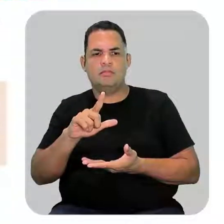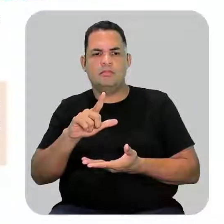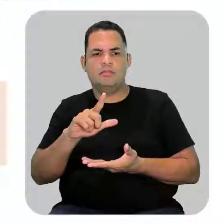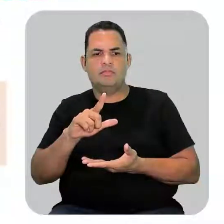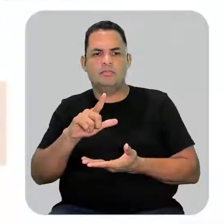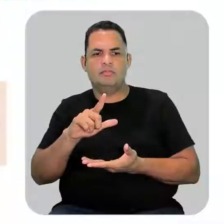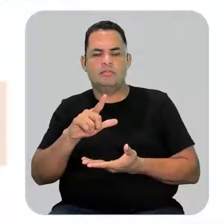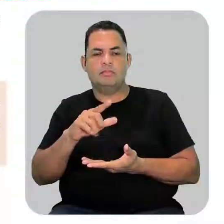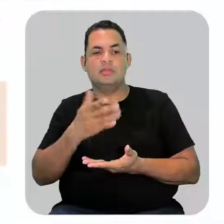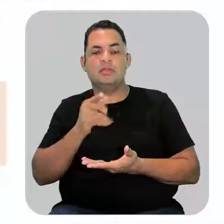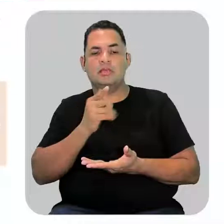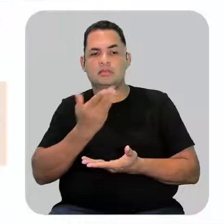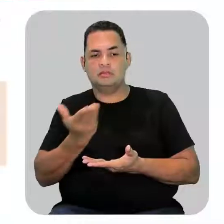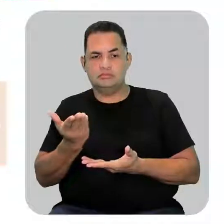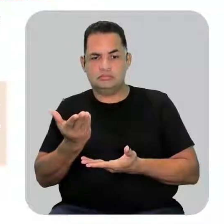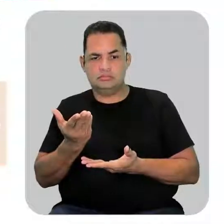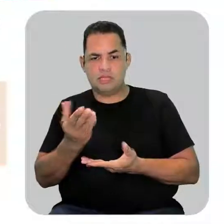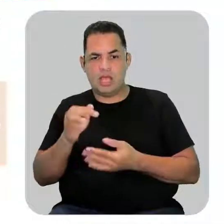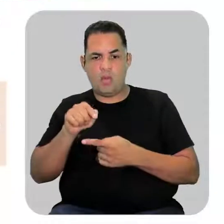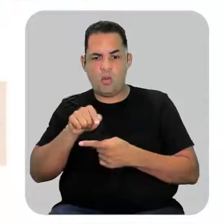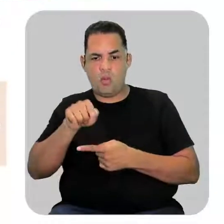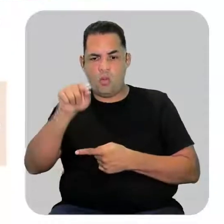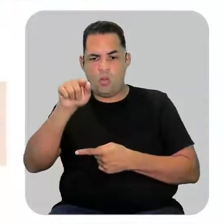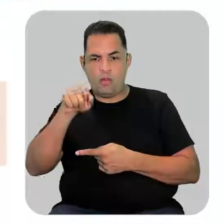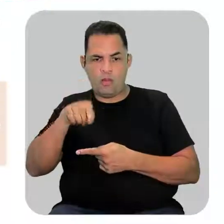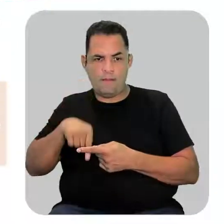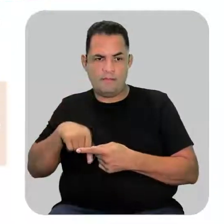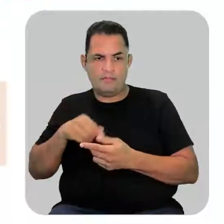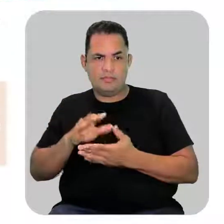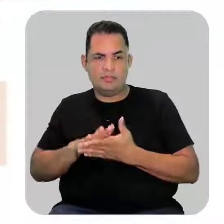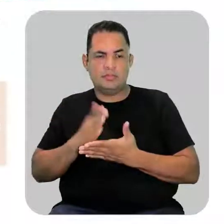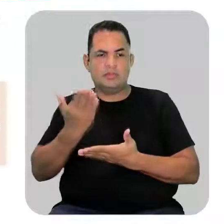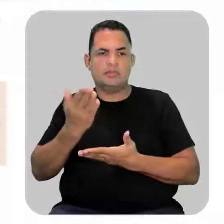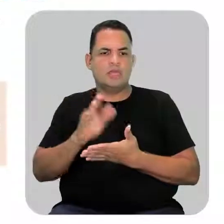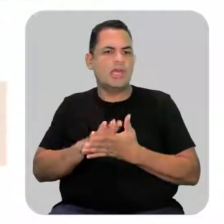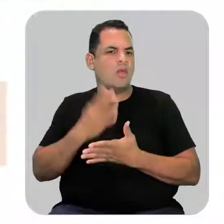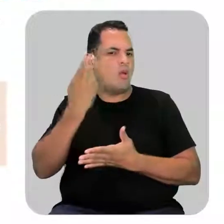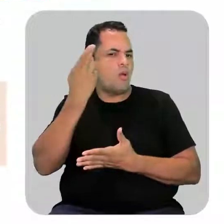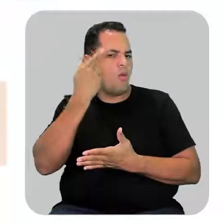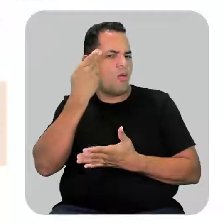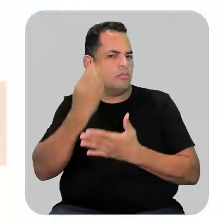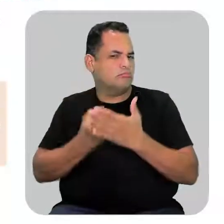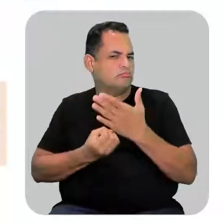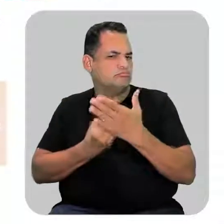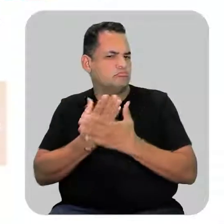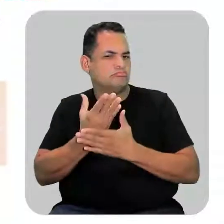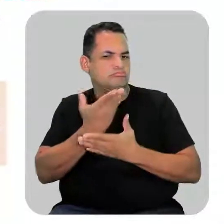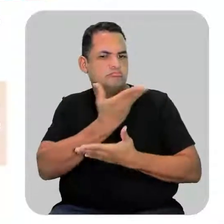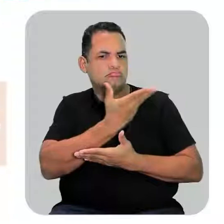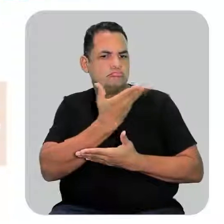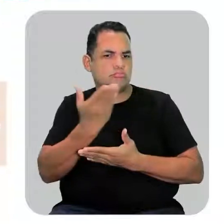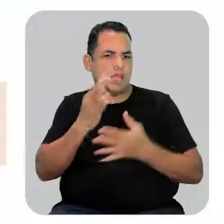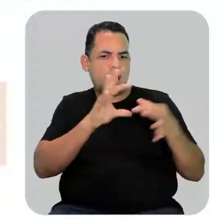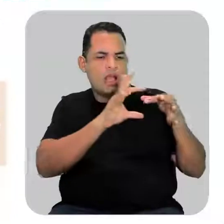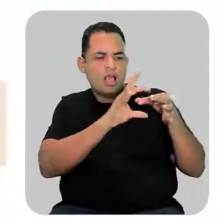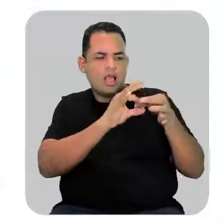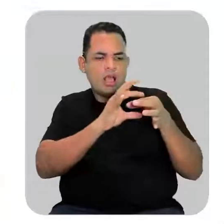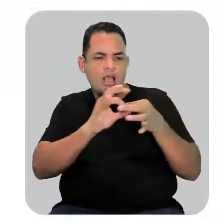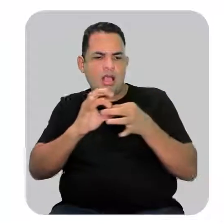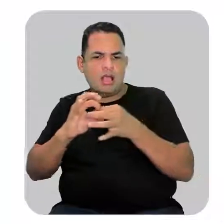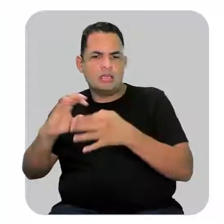Essa aqui é uma ramificação que aparece com muita frequência nas nossas cadeias carbônicas.